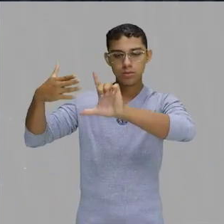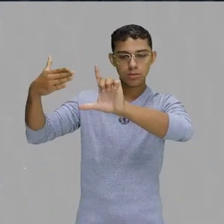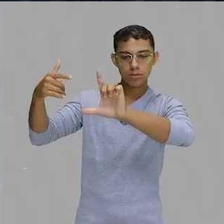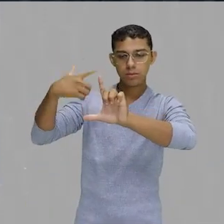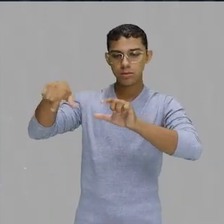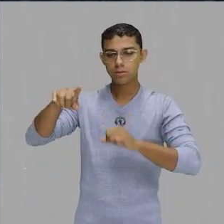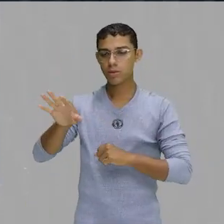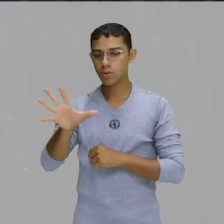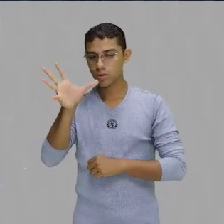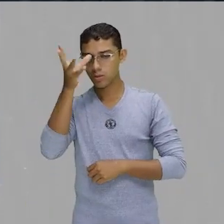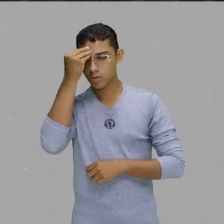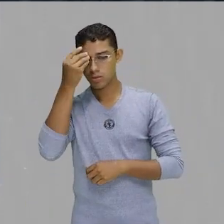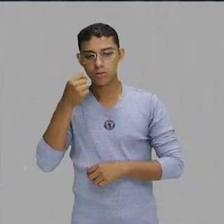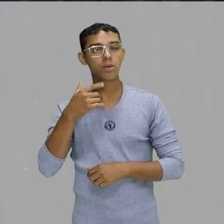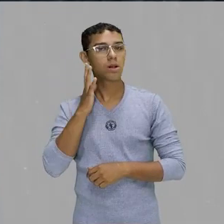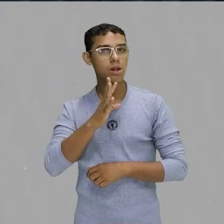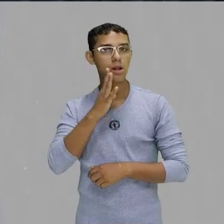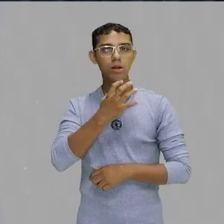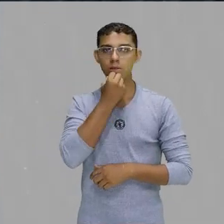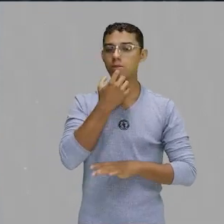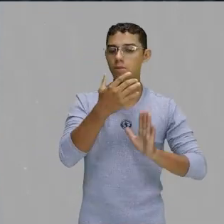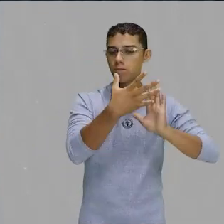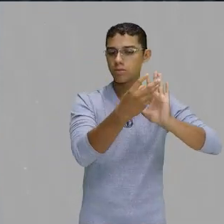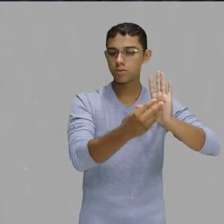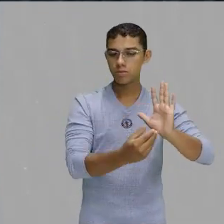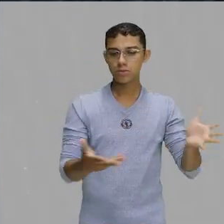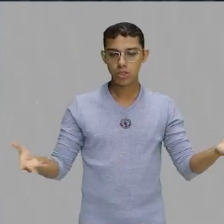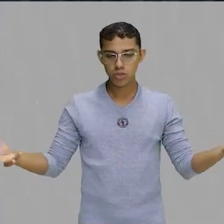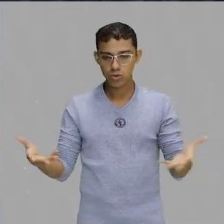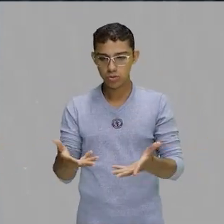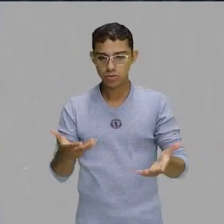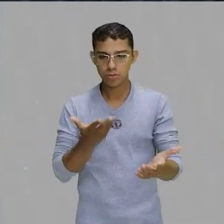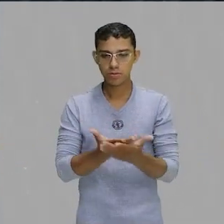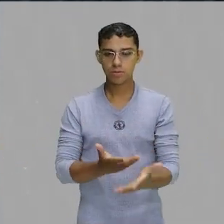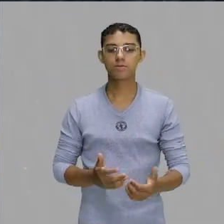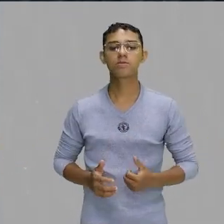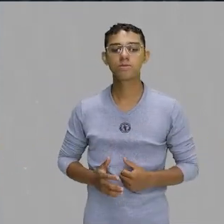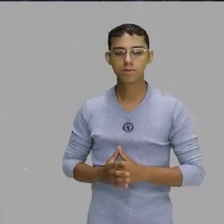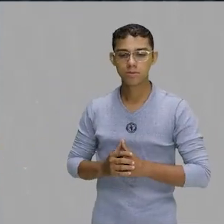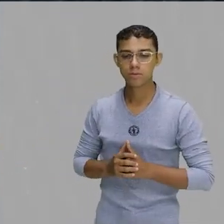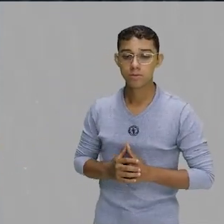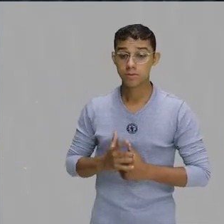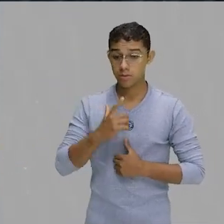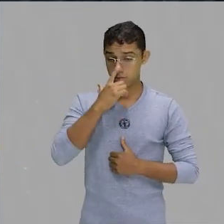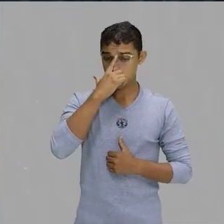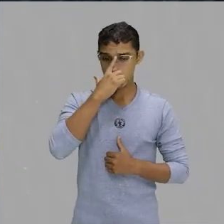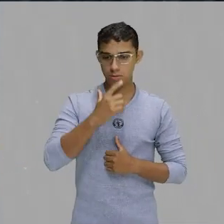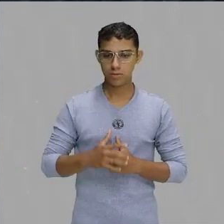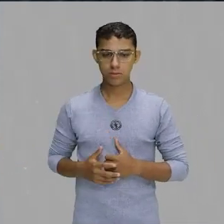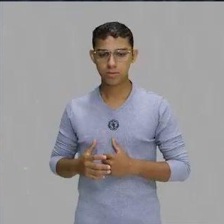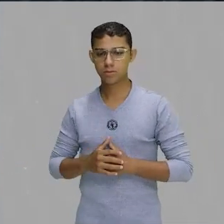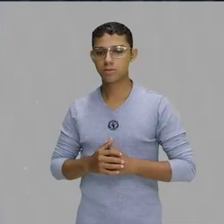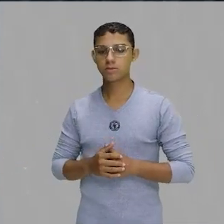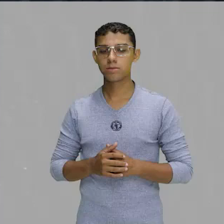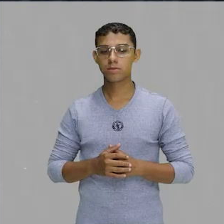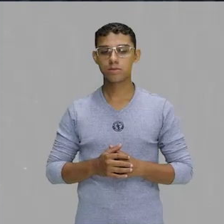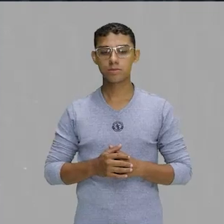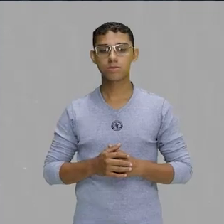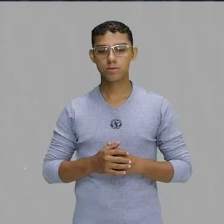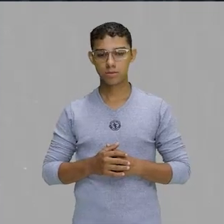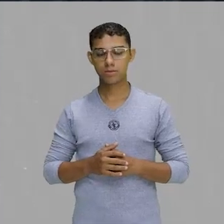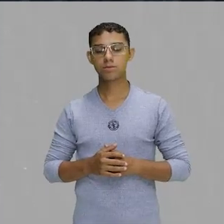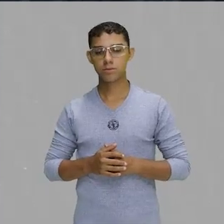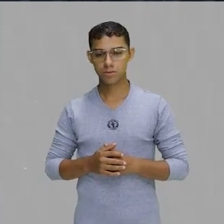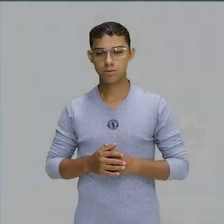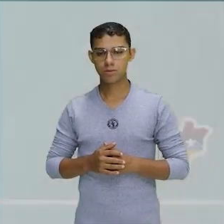pra que vocês compreendam bem legal esse tema, essa temática de hoje, da aula de hoje. Então, nas últimas